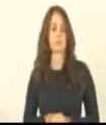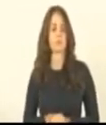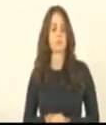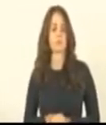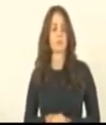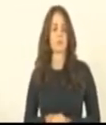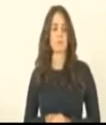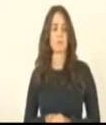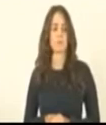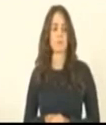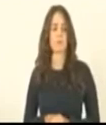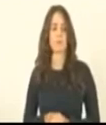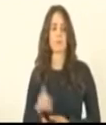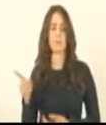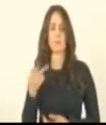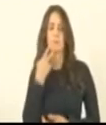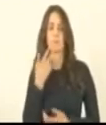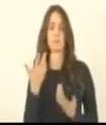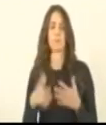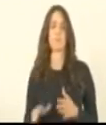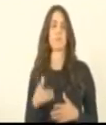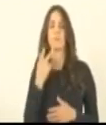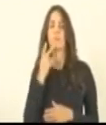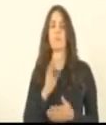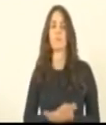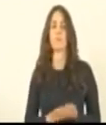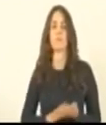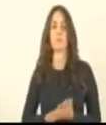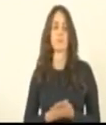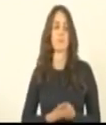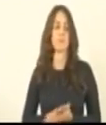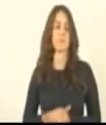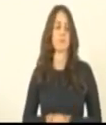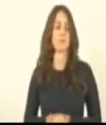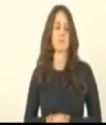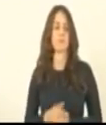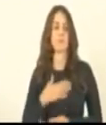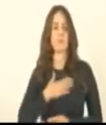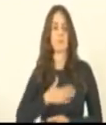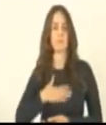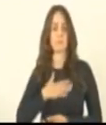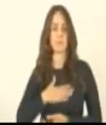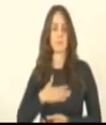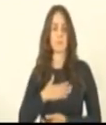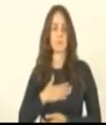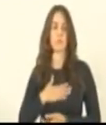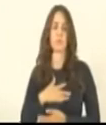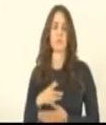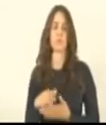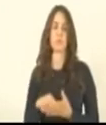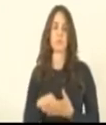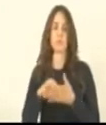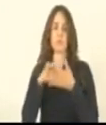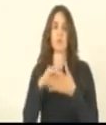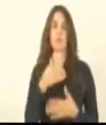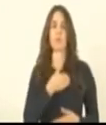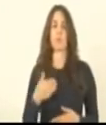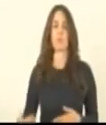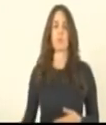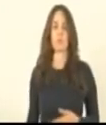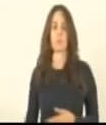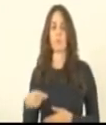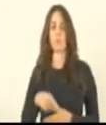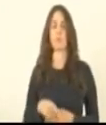A deputada Irine está abrindo mão. Generosa ela. Muito obrigado. Presidente, eu gostaria, como líder do bloco